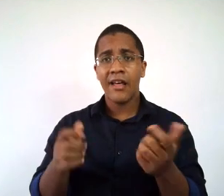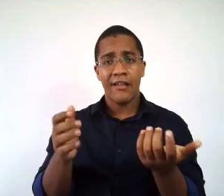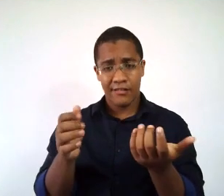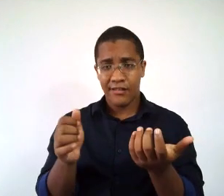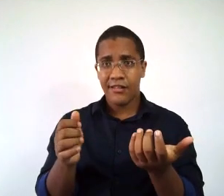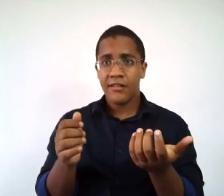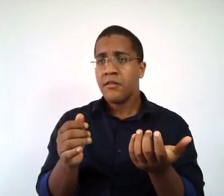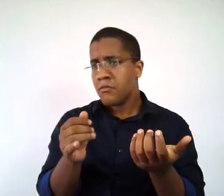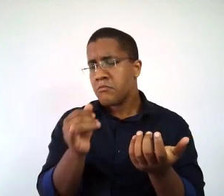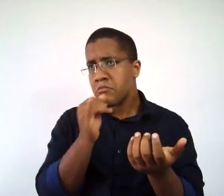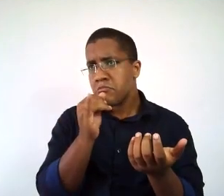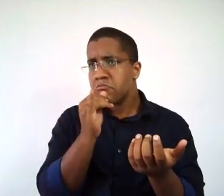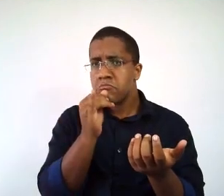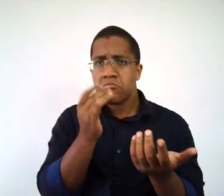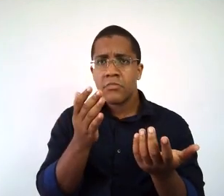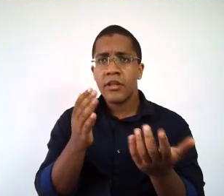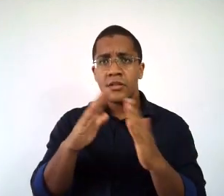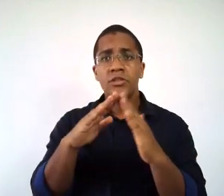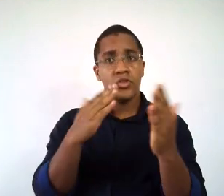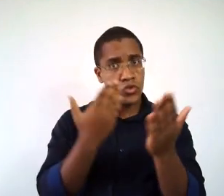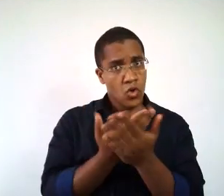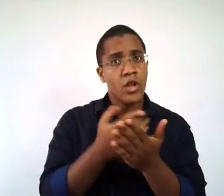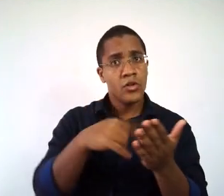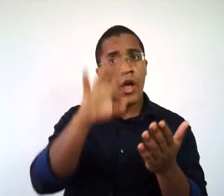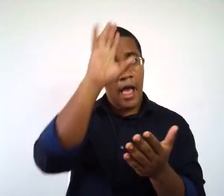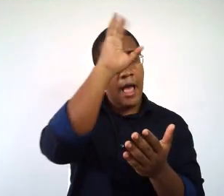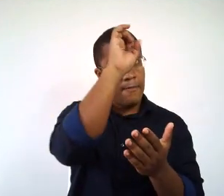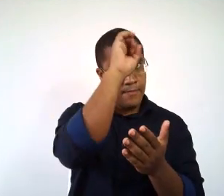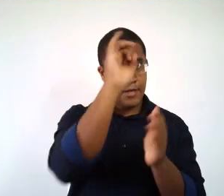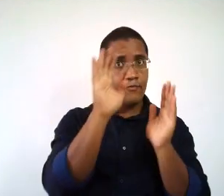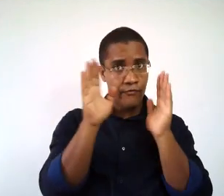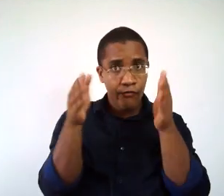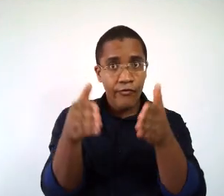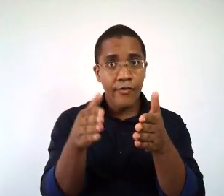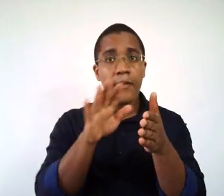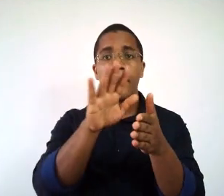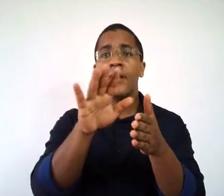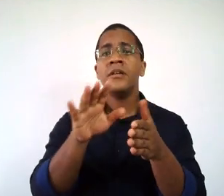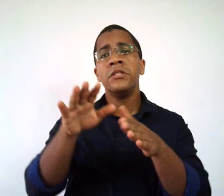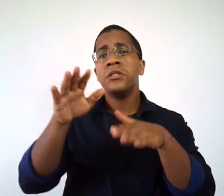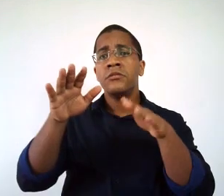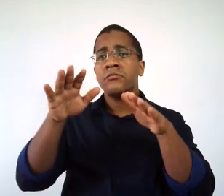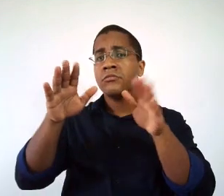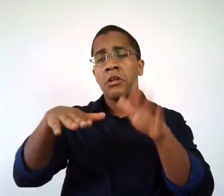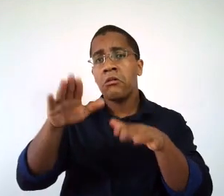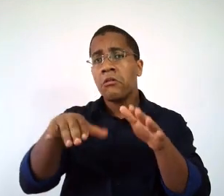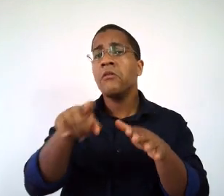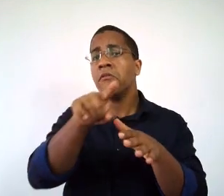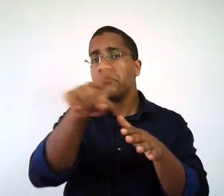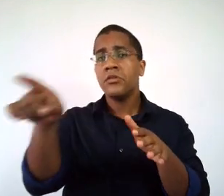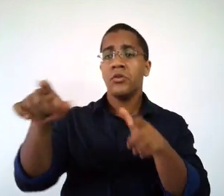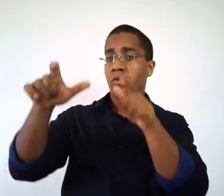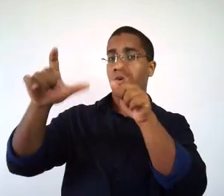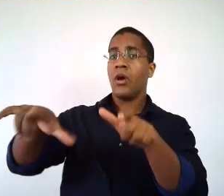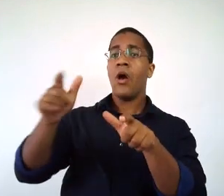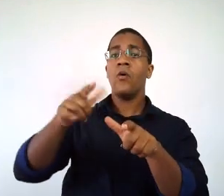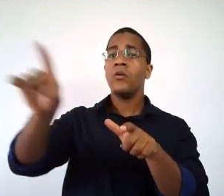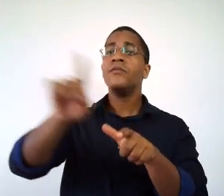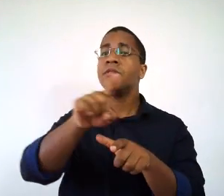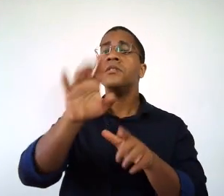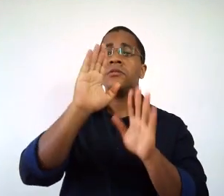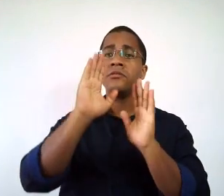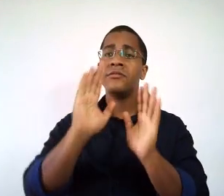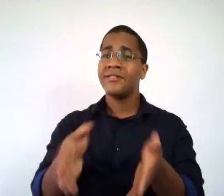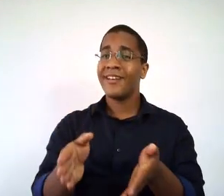Talvez a gente aprenda a sistematizar e a identificar esse jogo na escola. Mas, possivelmente, vocês